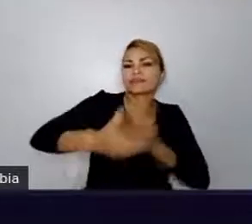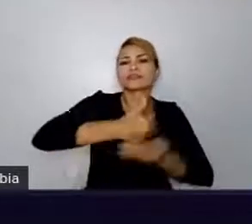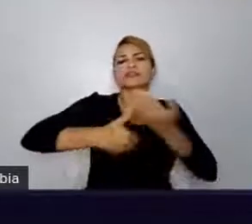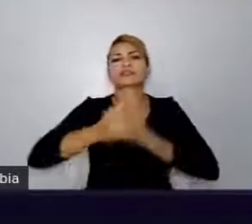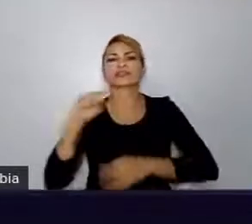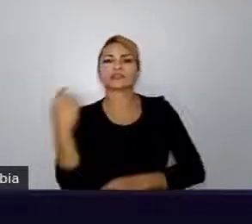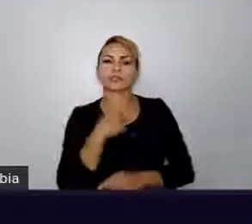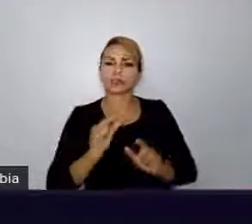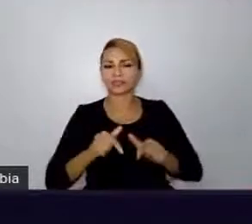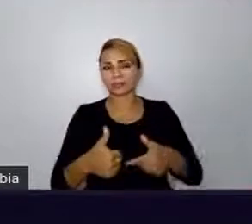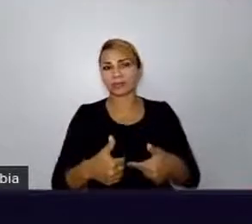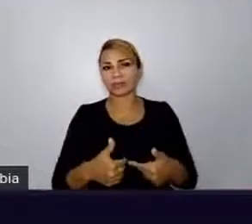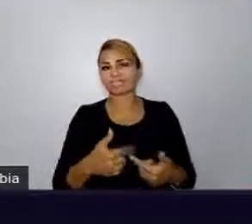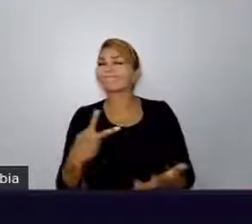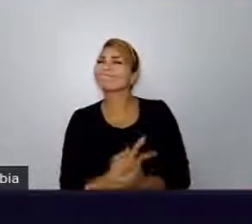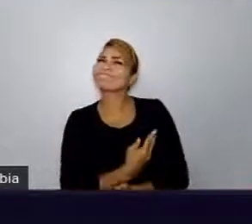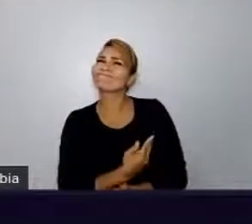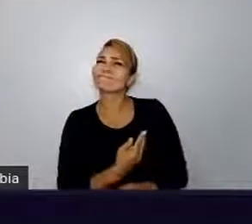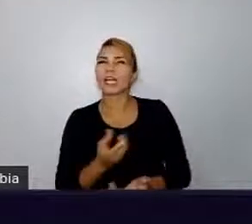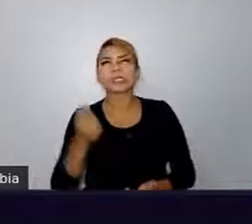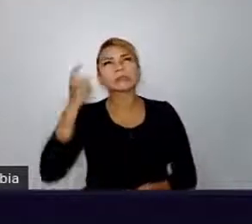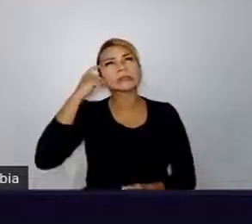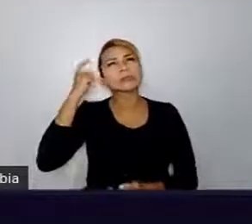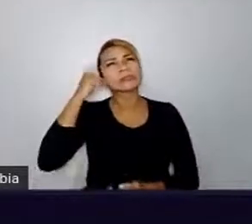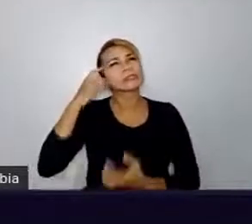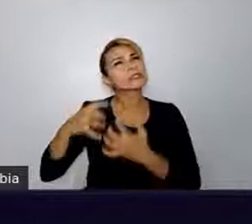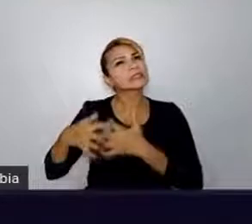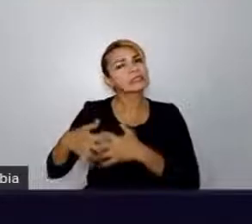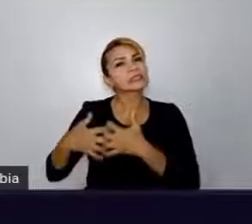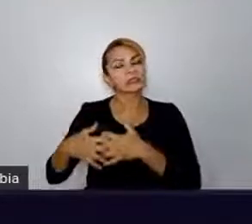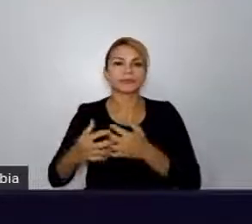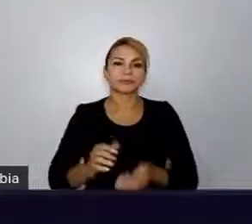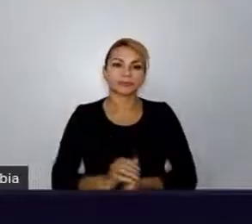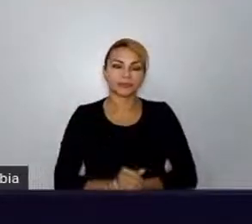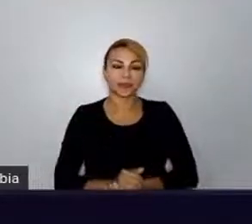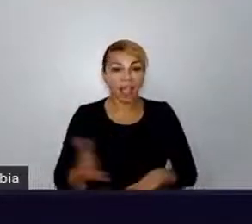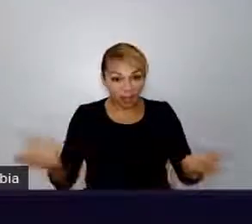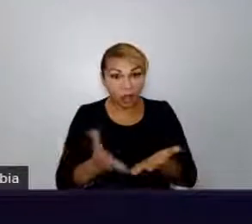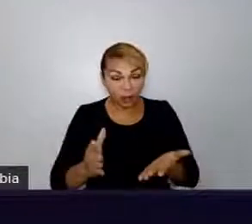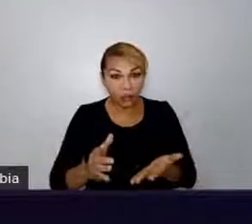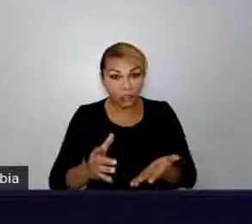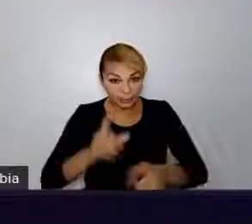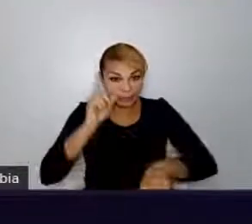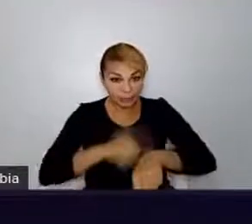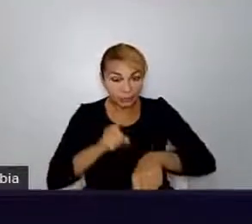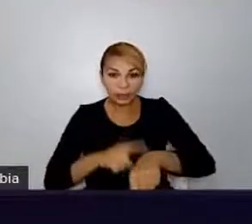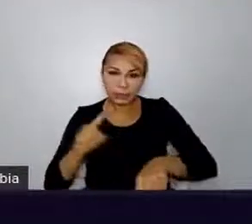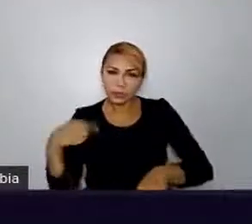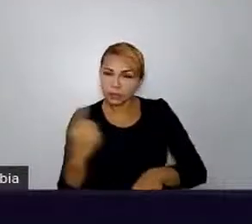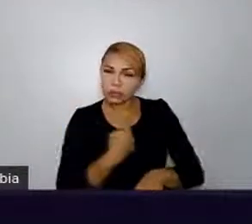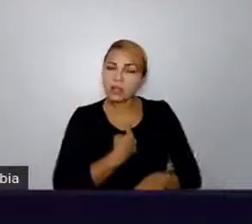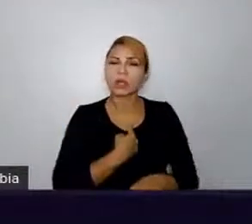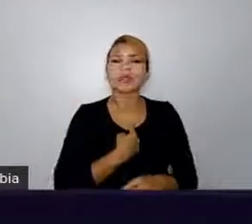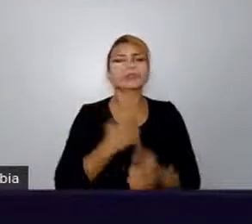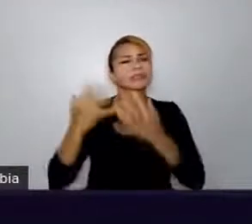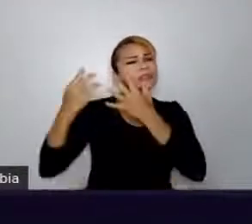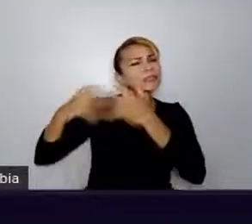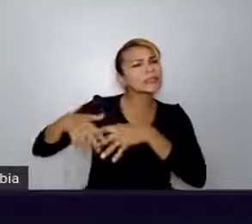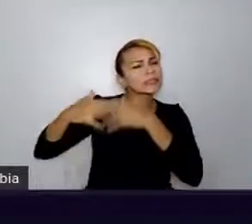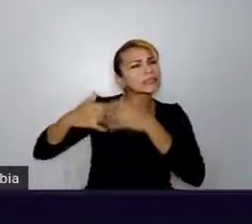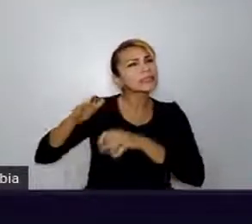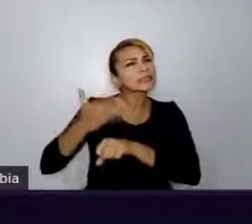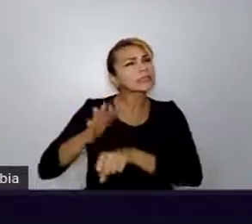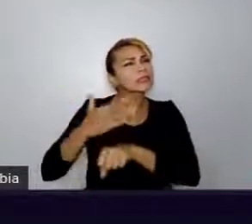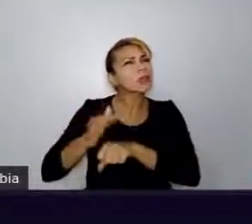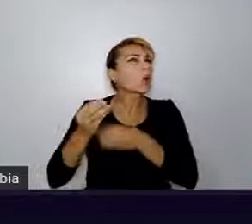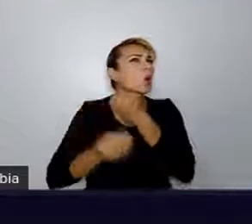Bom, e agora, nesse momento, eu queria que a gente tirasse alguns minutos para exercitar um pouco da nossa imaginação e